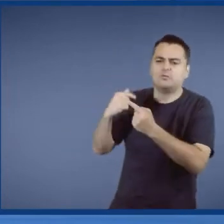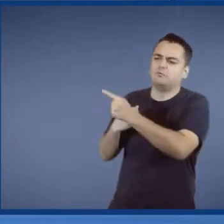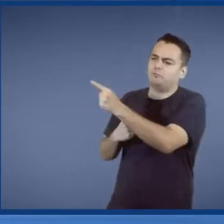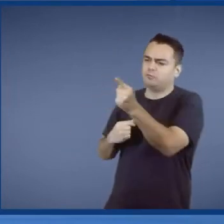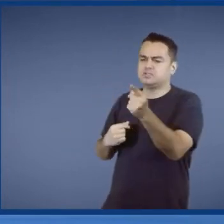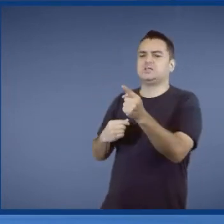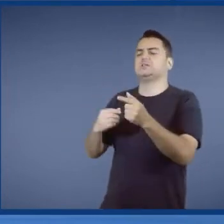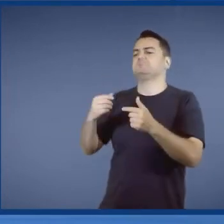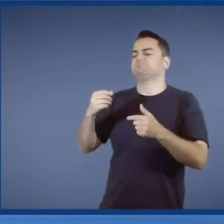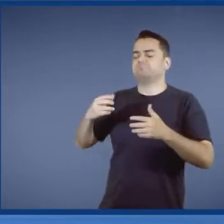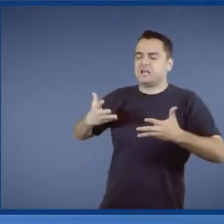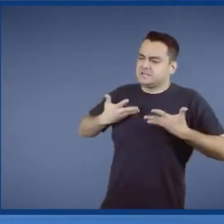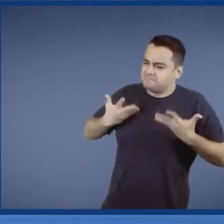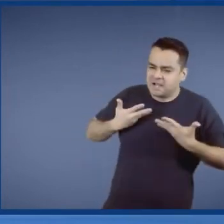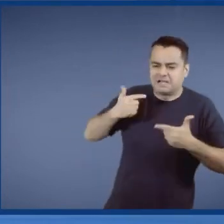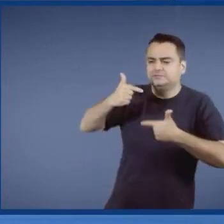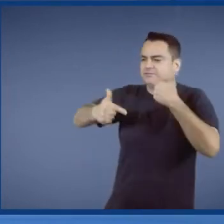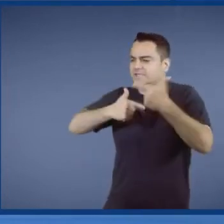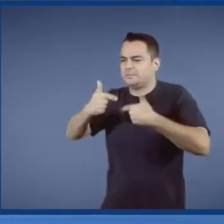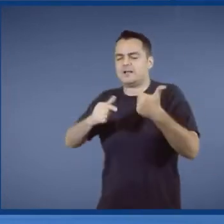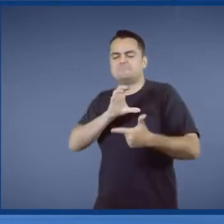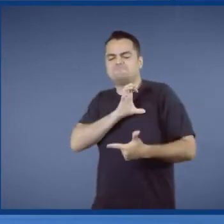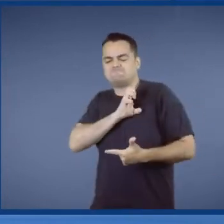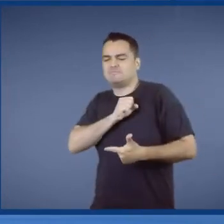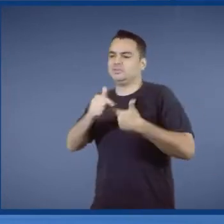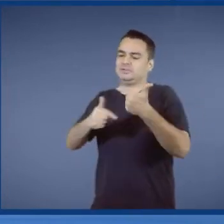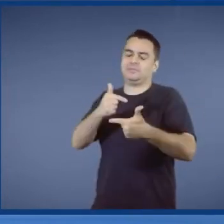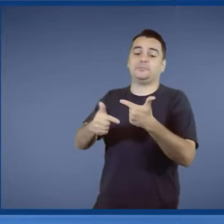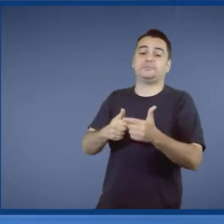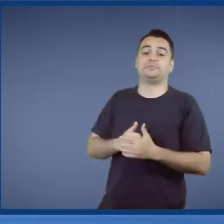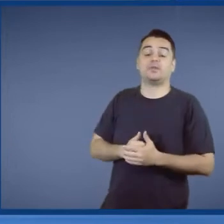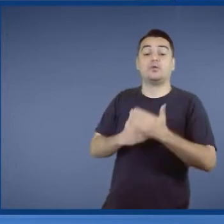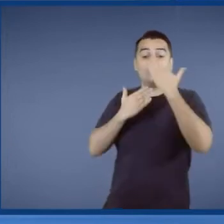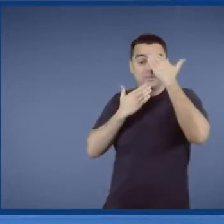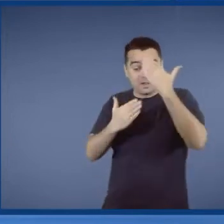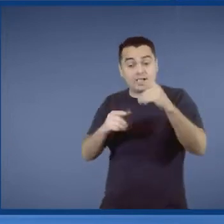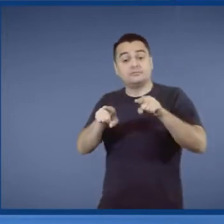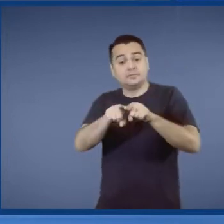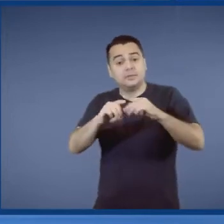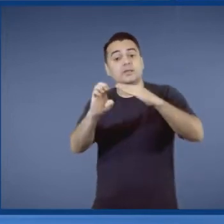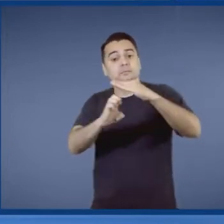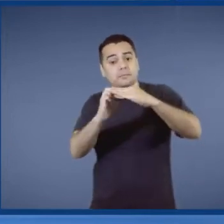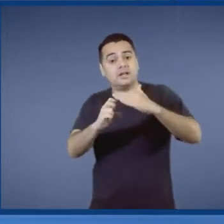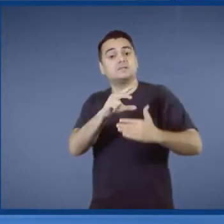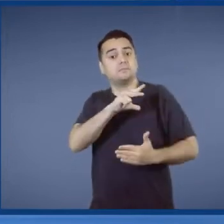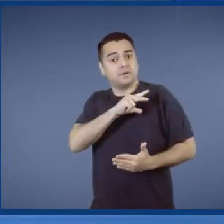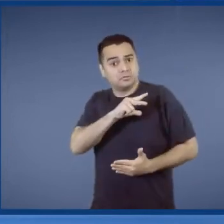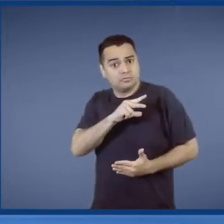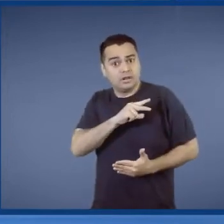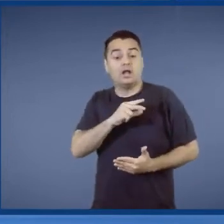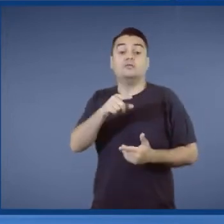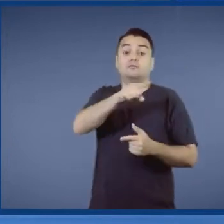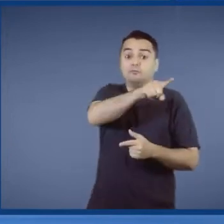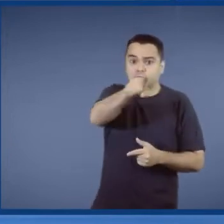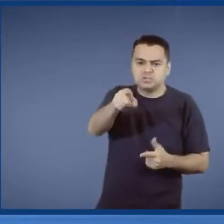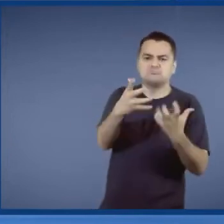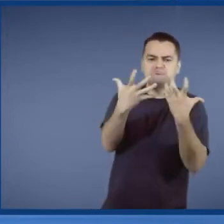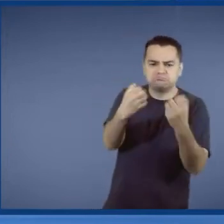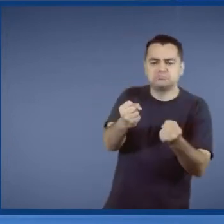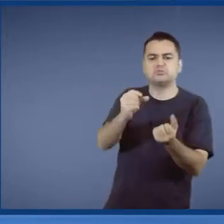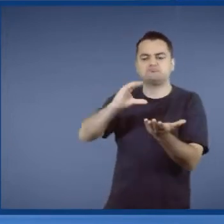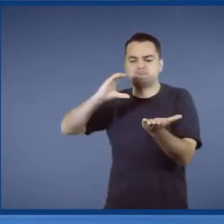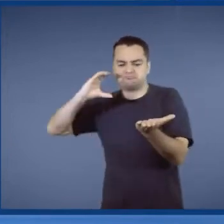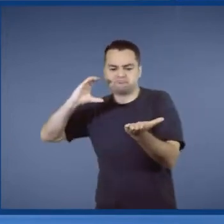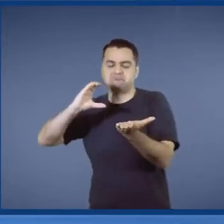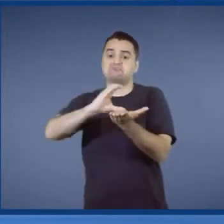vocês serem entusiasmados, por vocês serem apaixonados. Obrigado ao setor privado, que atendeu o chamado. Dois fundos de investimento que